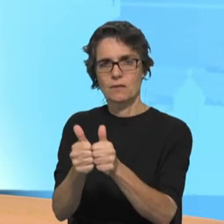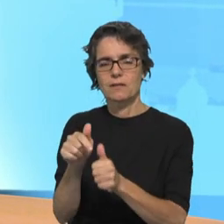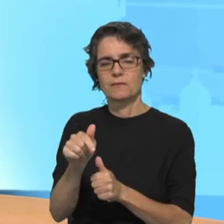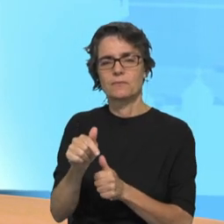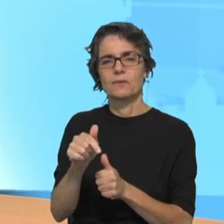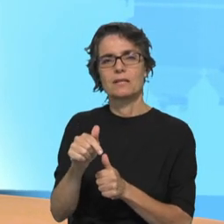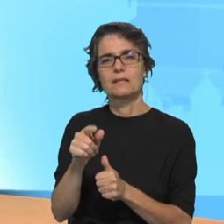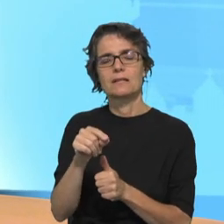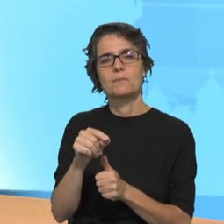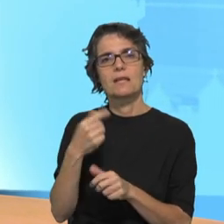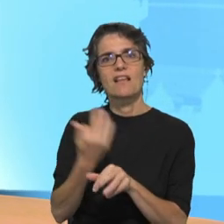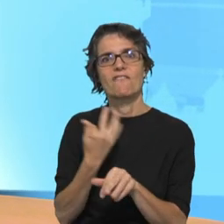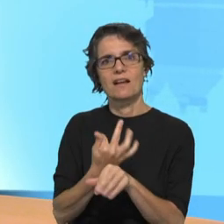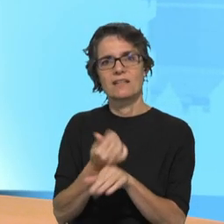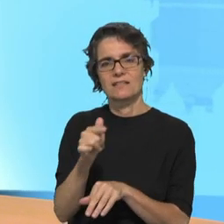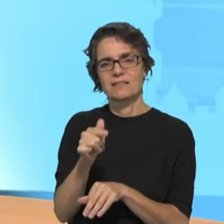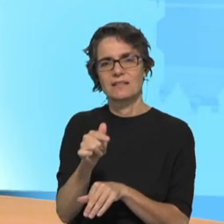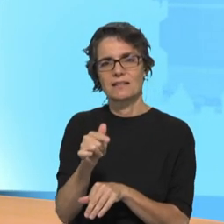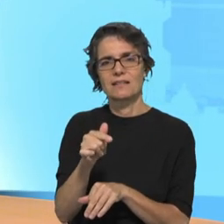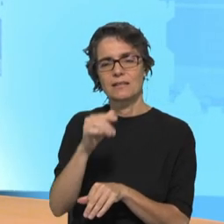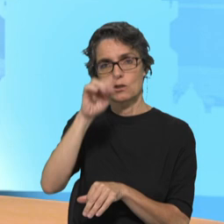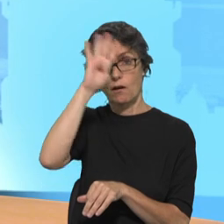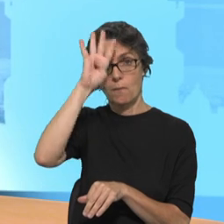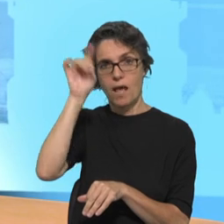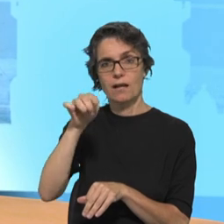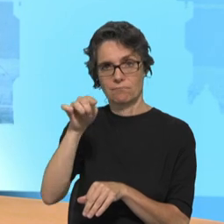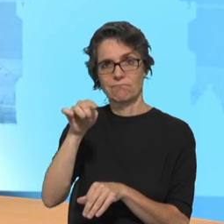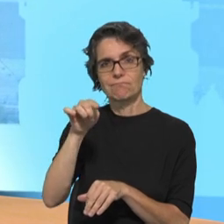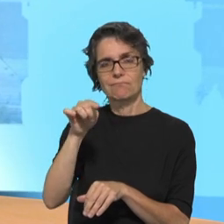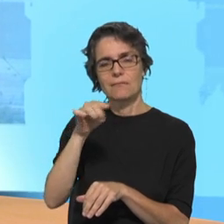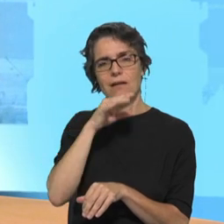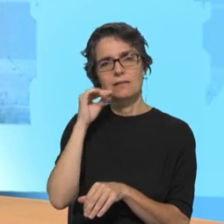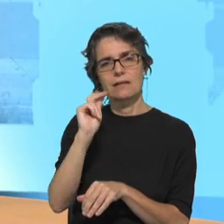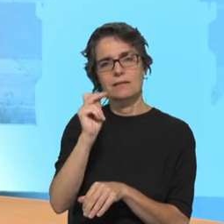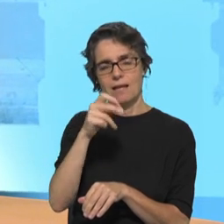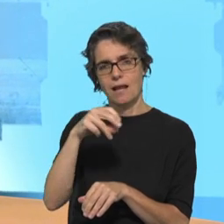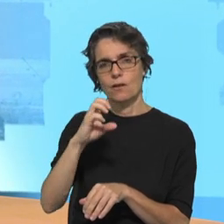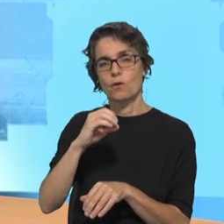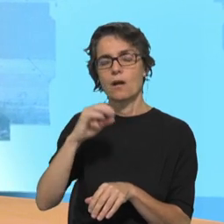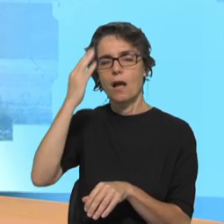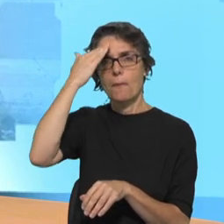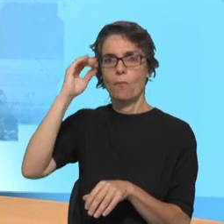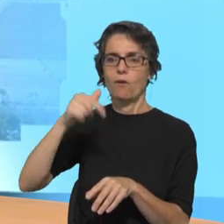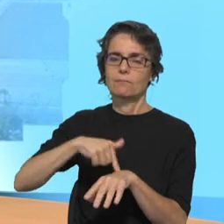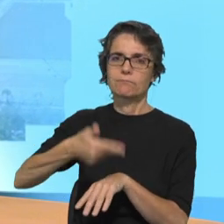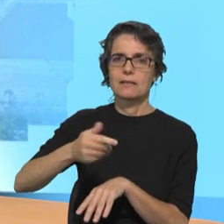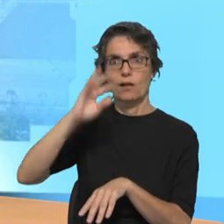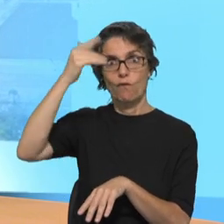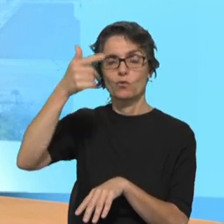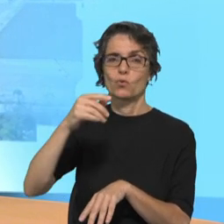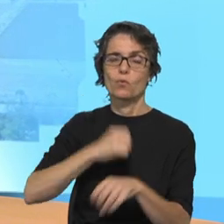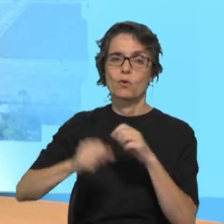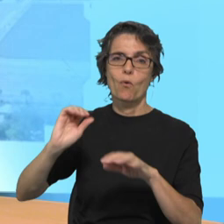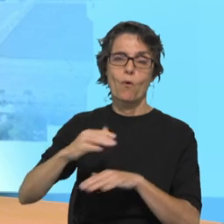dessa festa que acontece em Braga e que assinala a memória o presente e o futuro do maior movimento